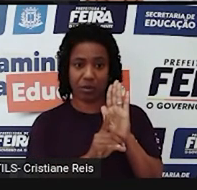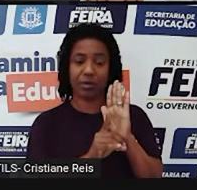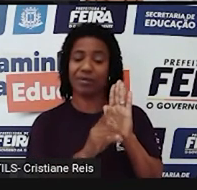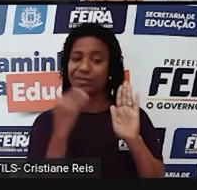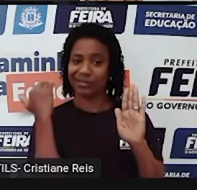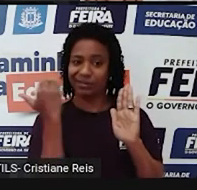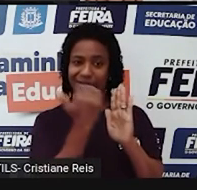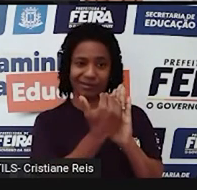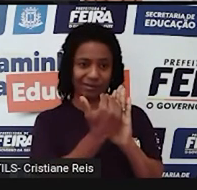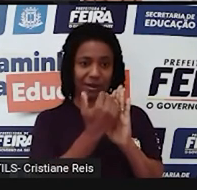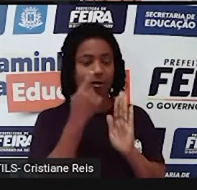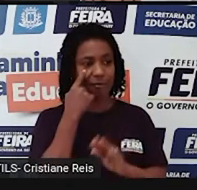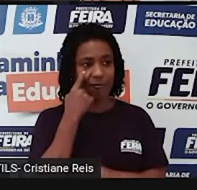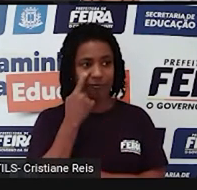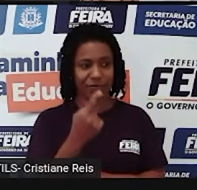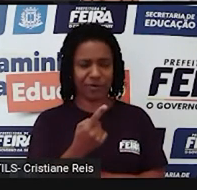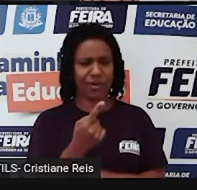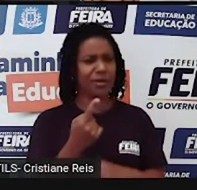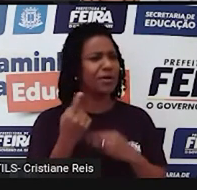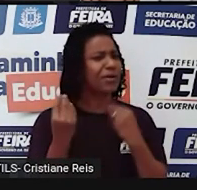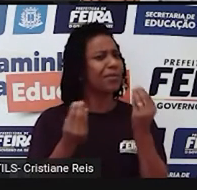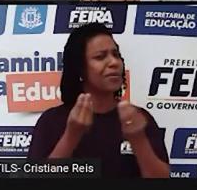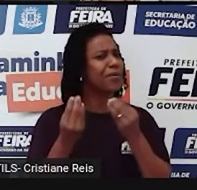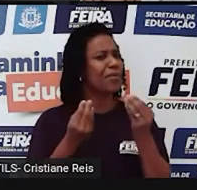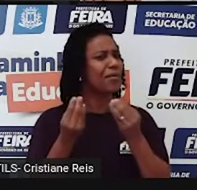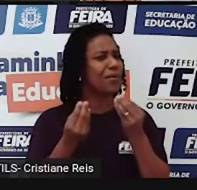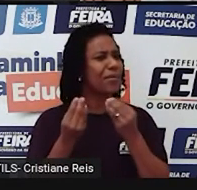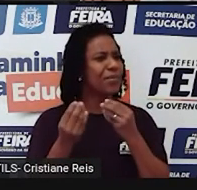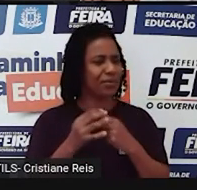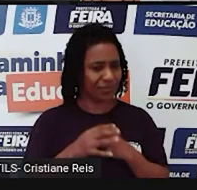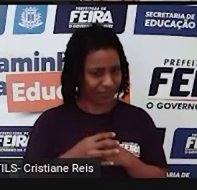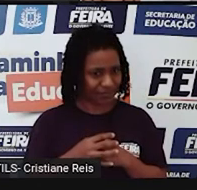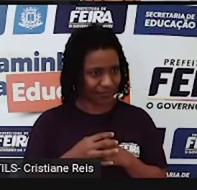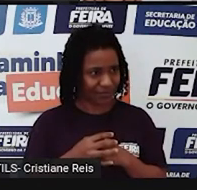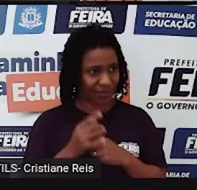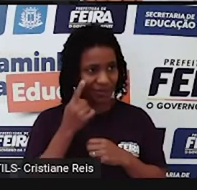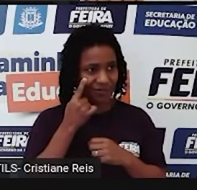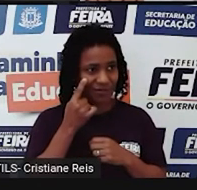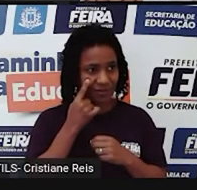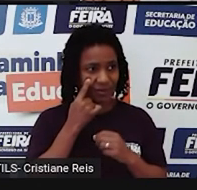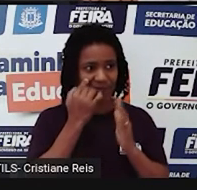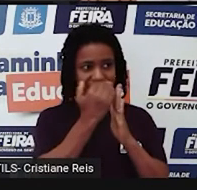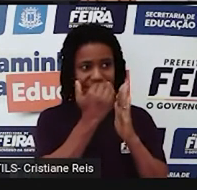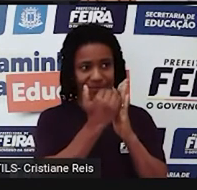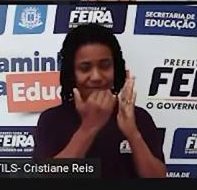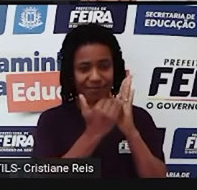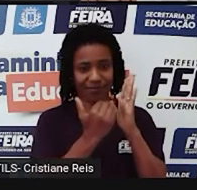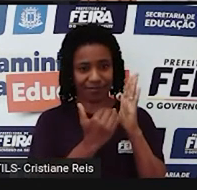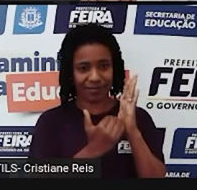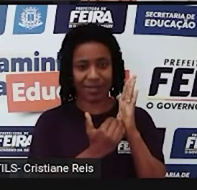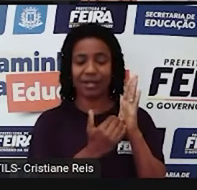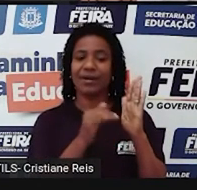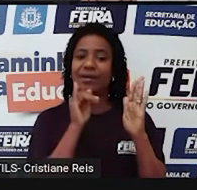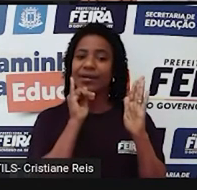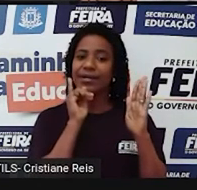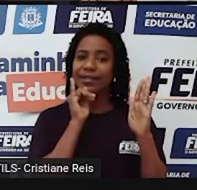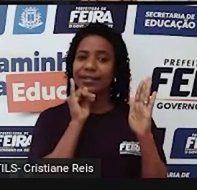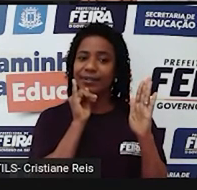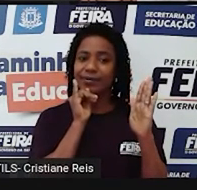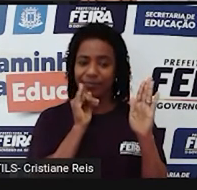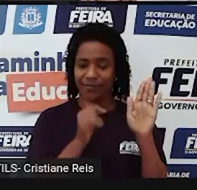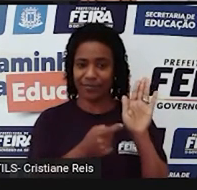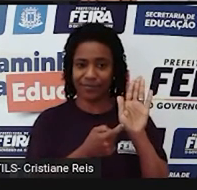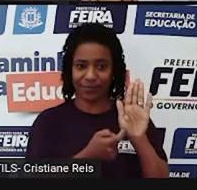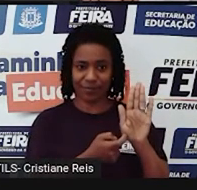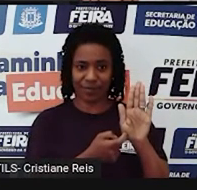palavras em inglês a gente precisa obedecer essa ordem Então por exemplo se nós quisermos